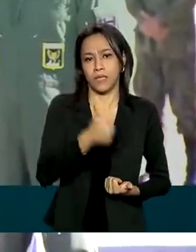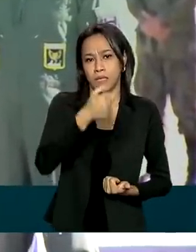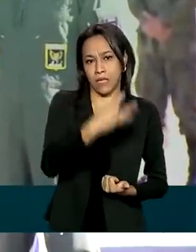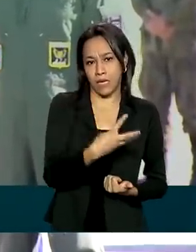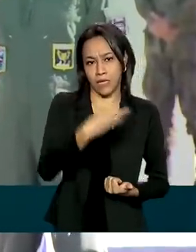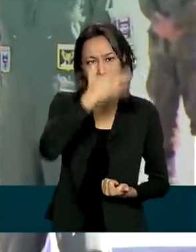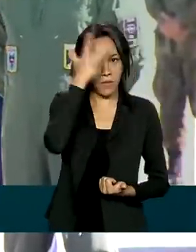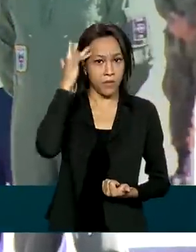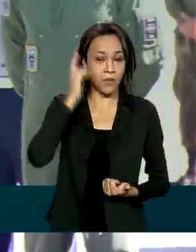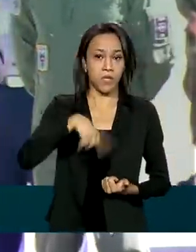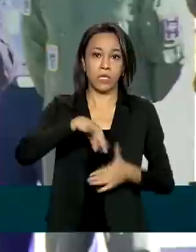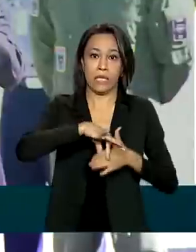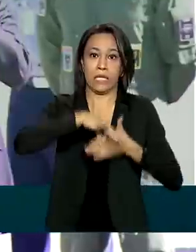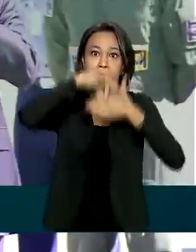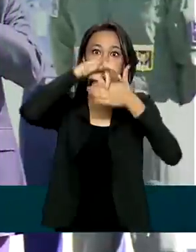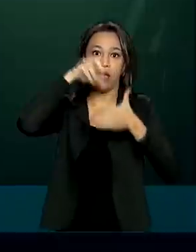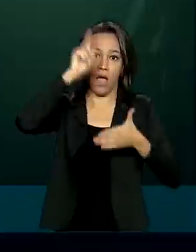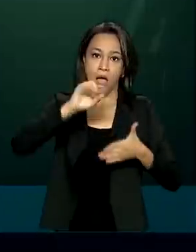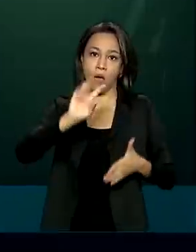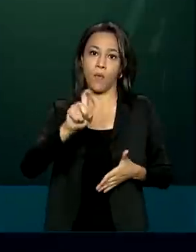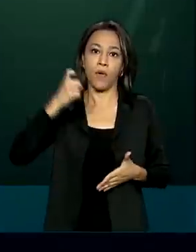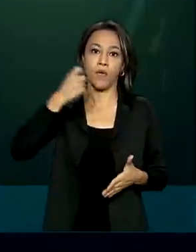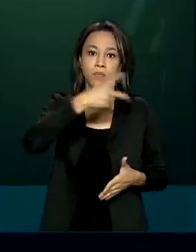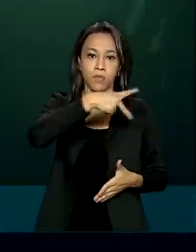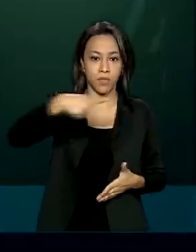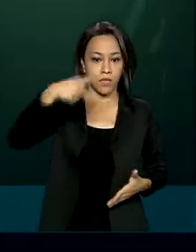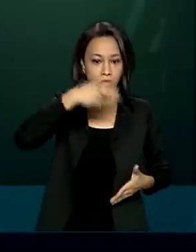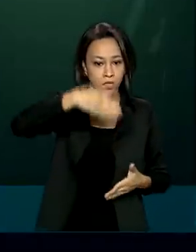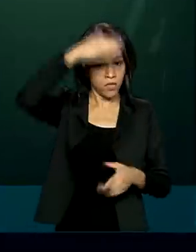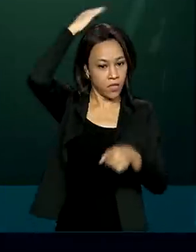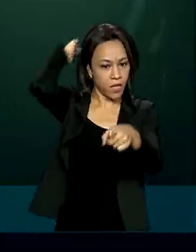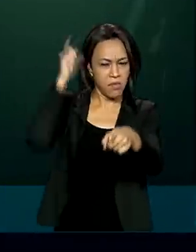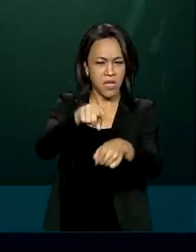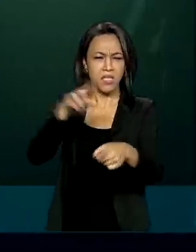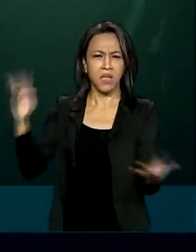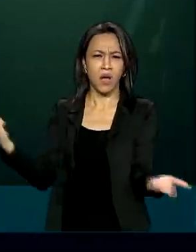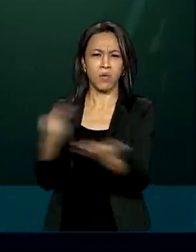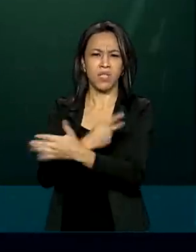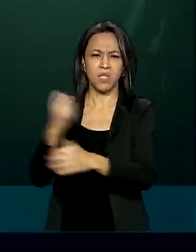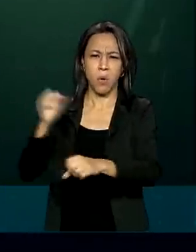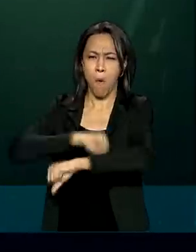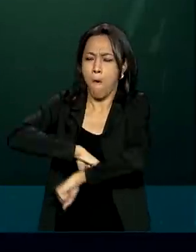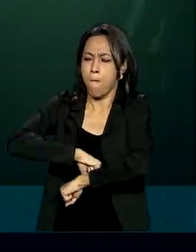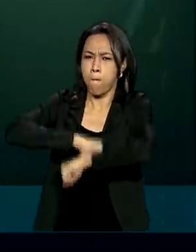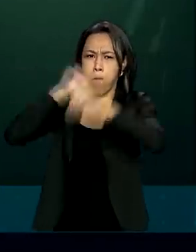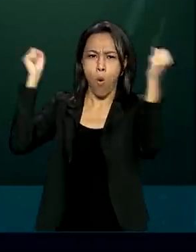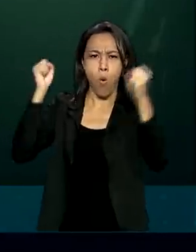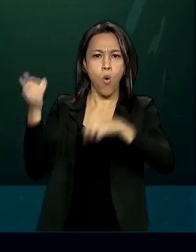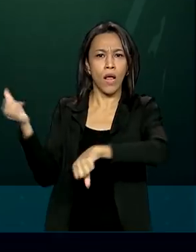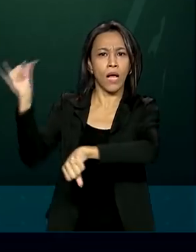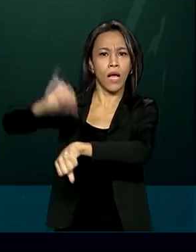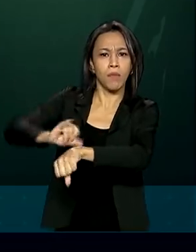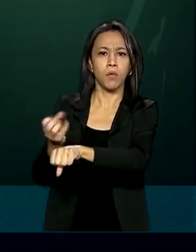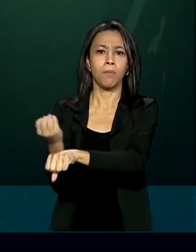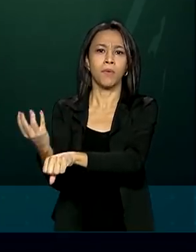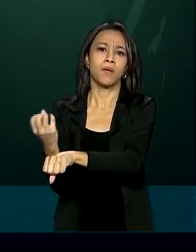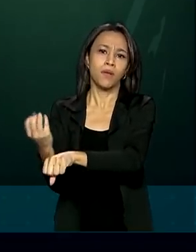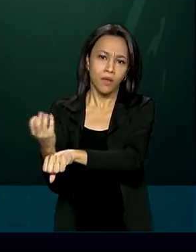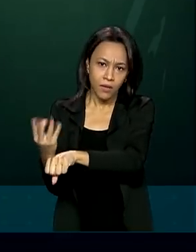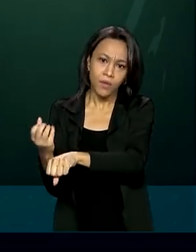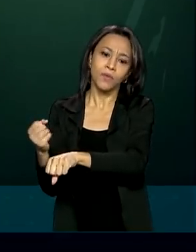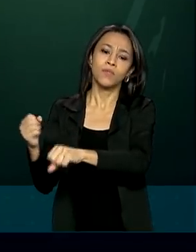é liderada pelo ex-presidente Michel Temer. A explosão na área portuária de Beirute, capital do Líbano, aconteceu há uma semana.